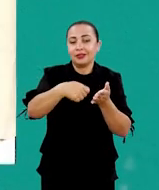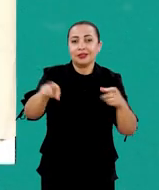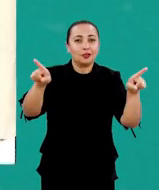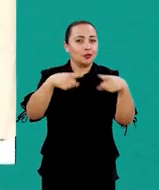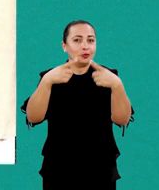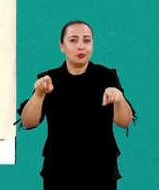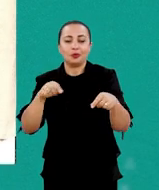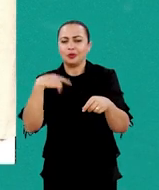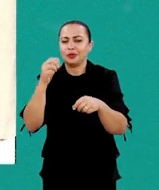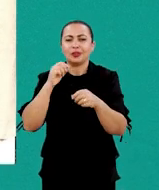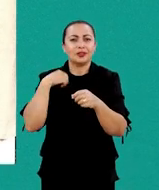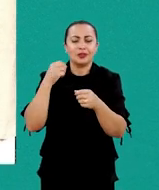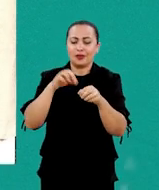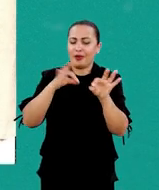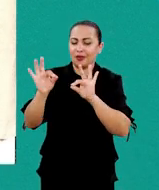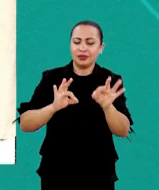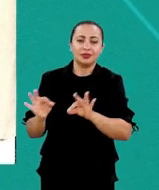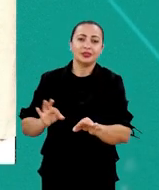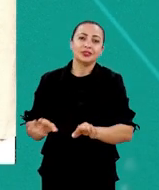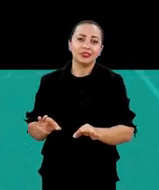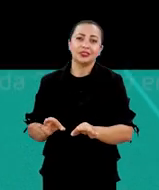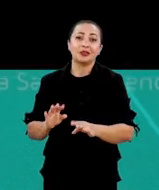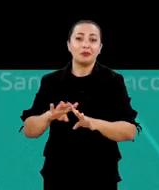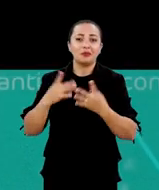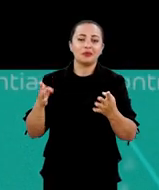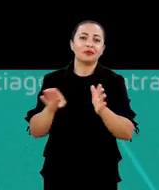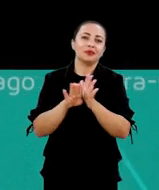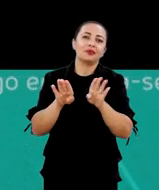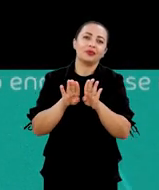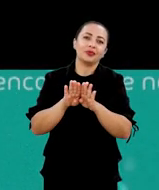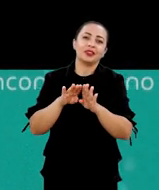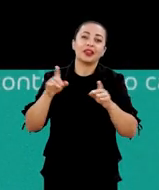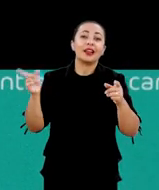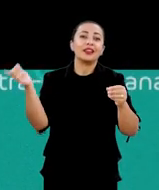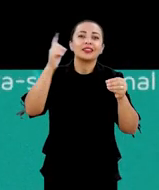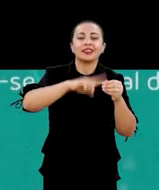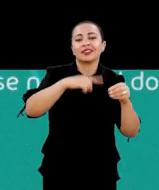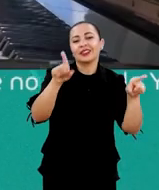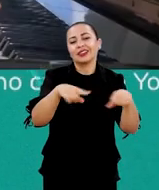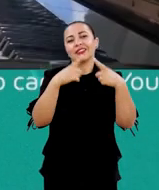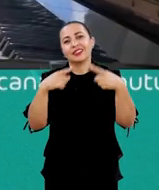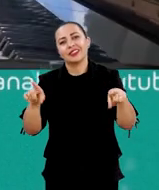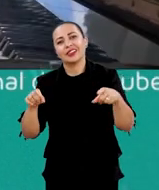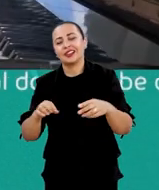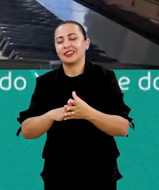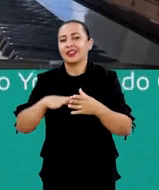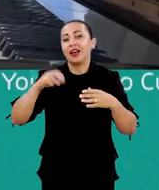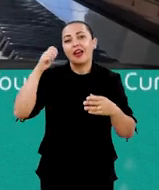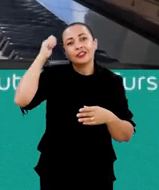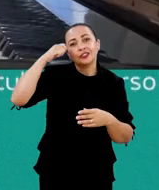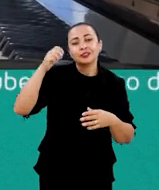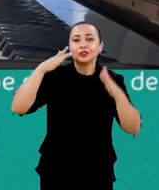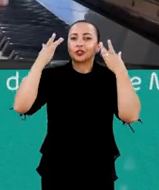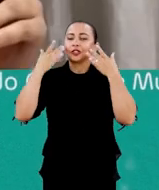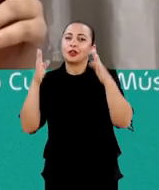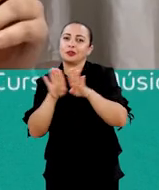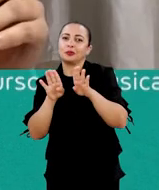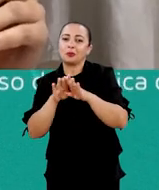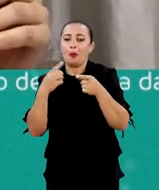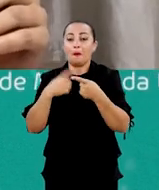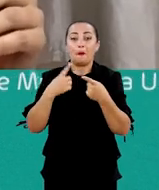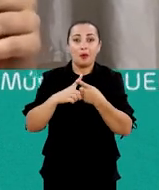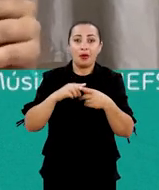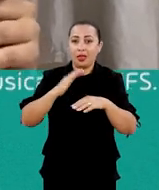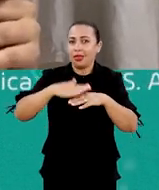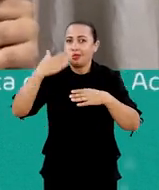partituras algo que a gente foi fazendo e editando as partituras mas também trazer de forma cantada tocada de forma mais artística e teatral